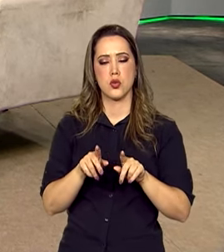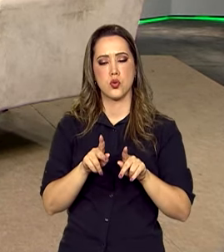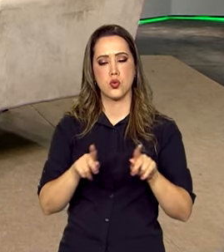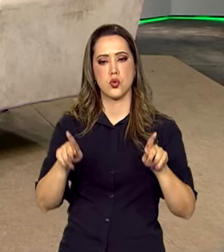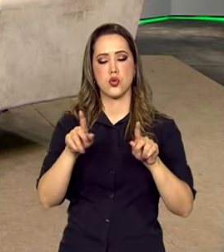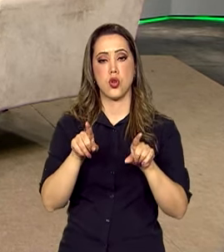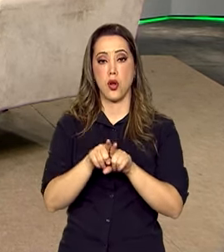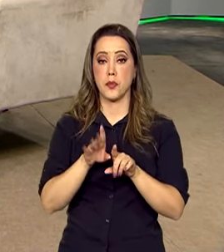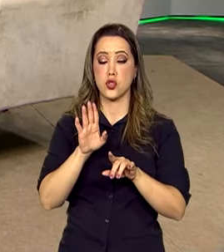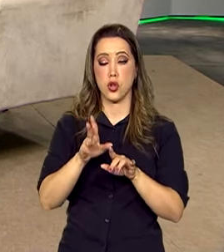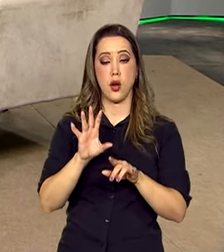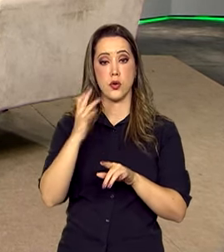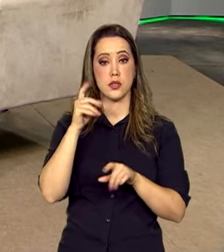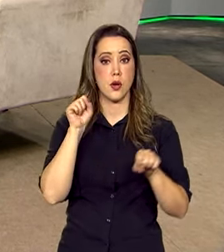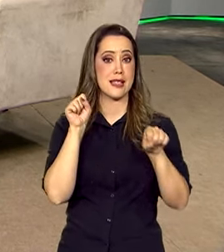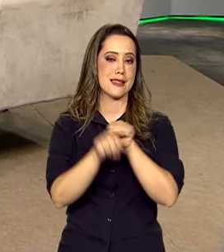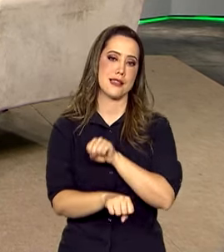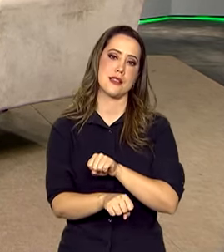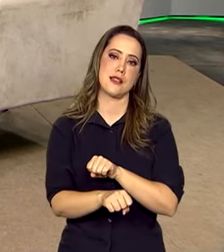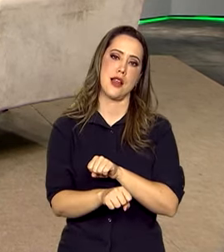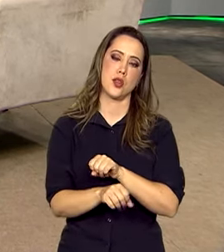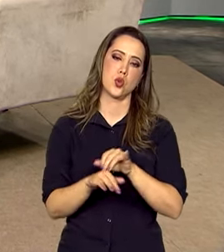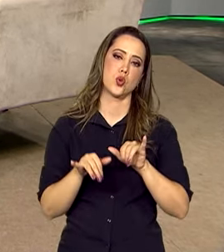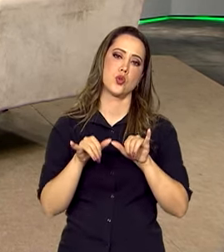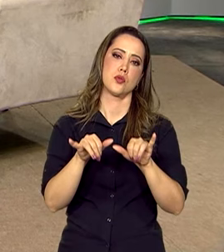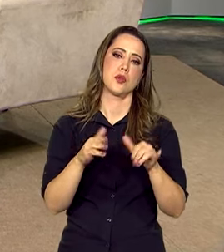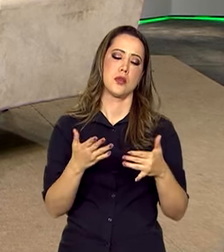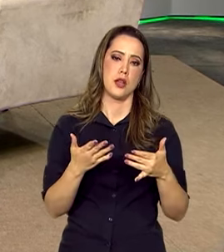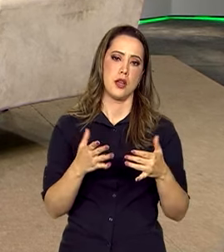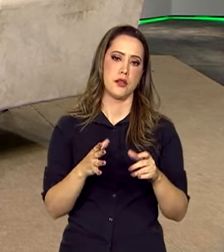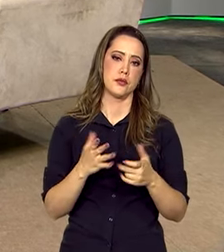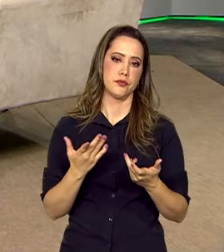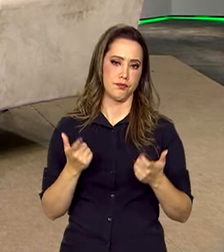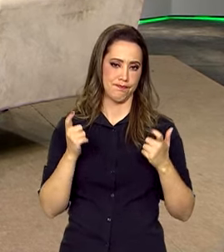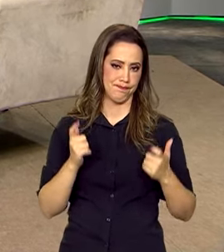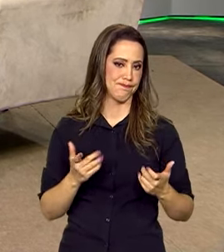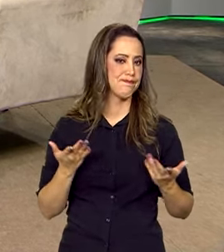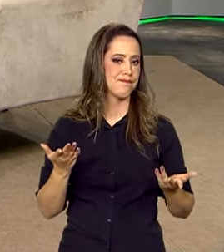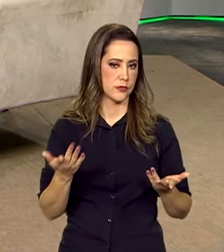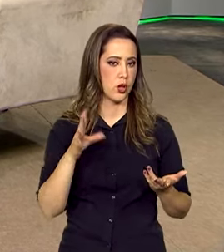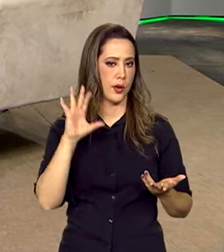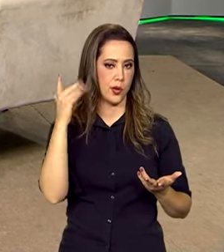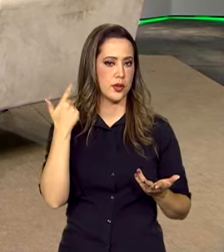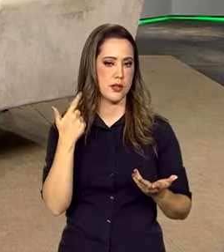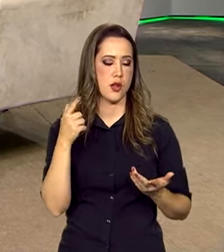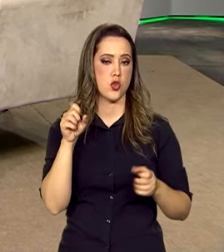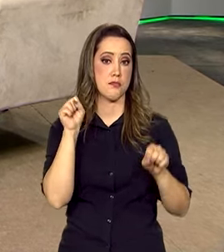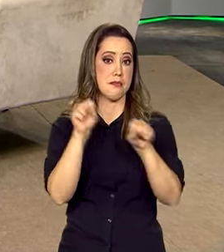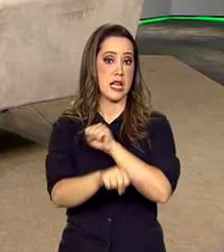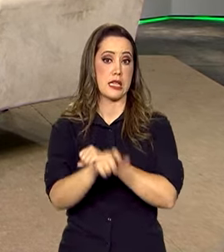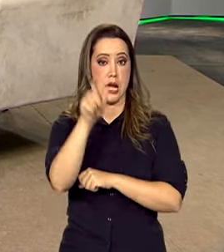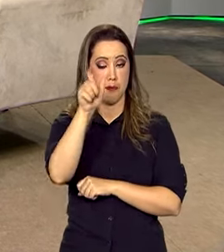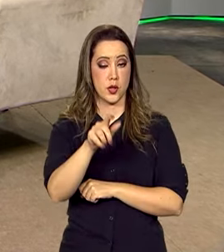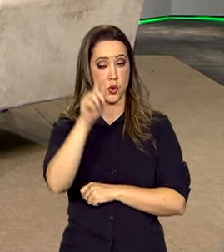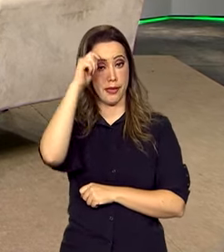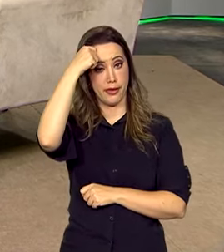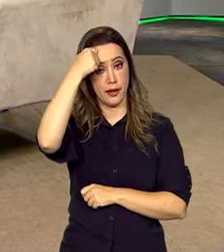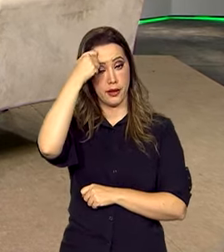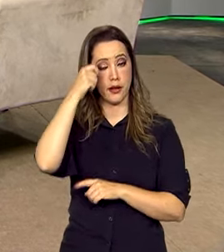assassinato por parte de segurança de um determinado supermercado de um cidadão